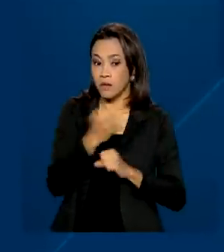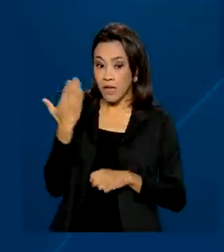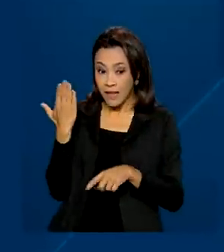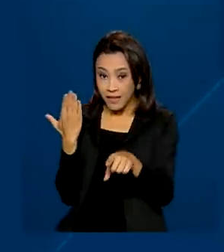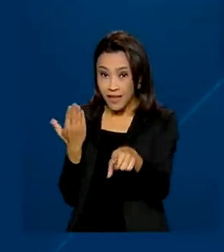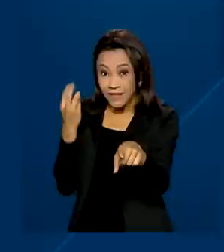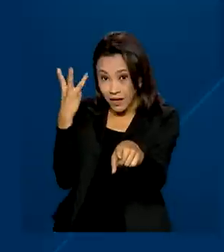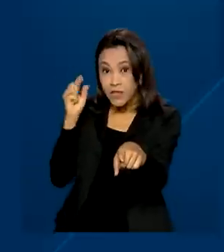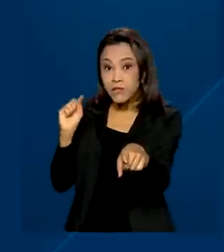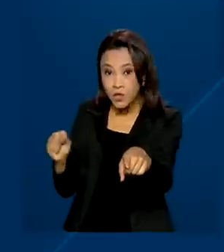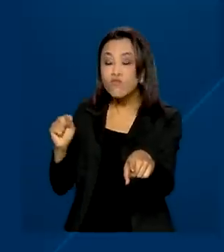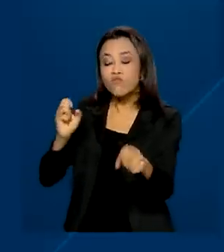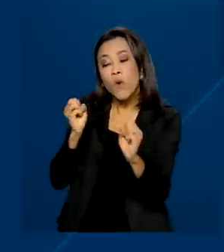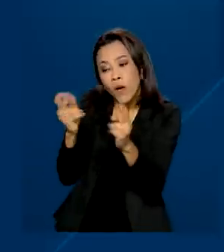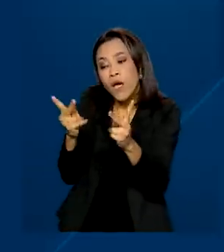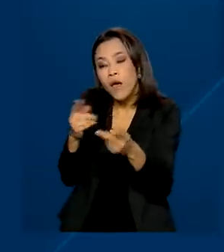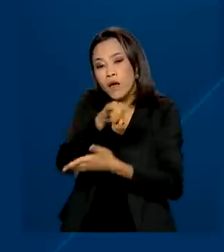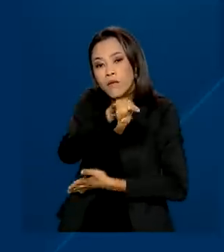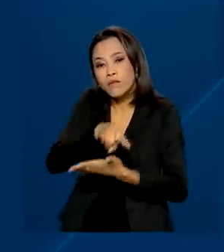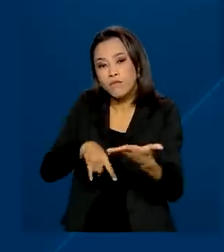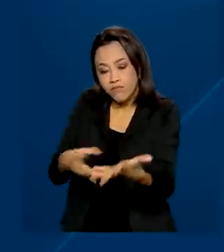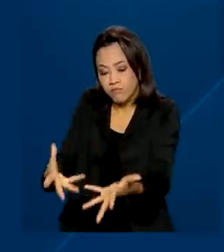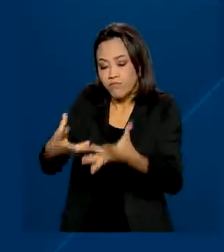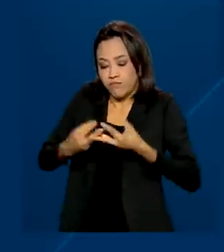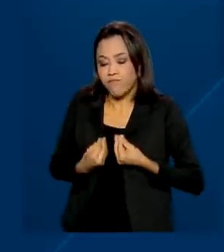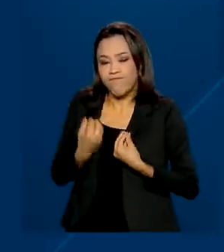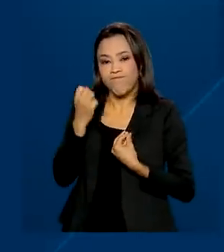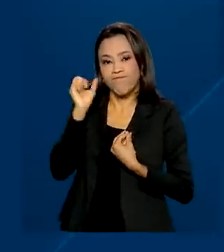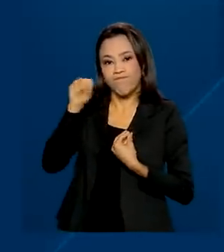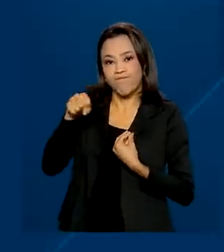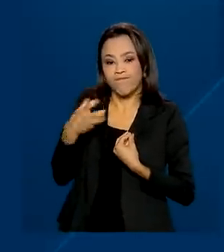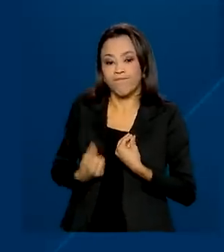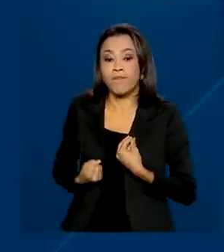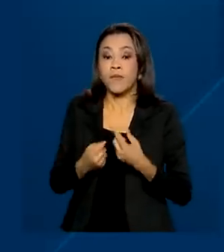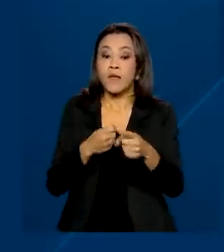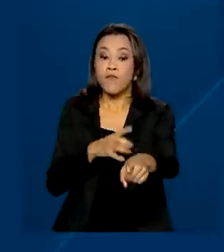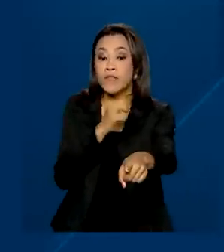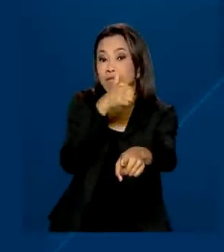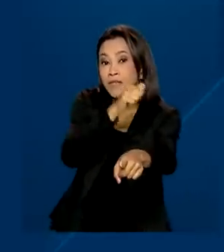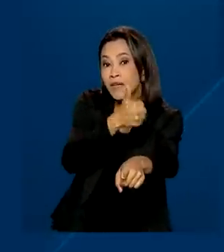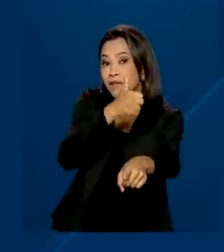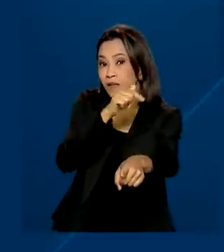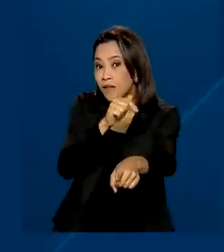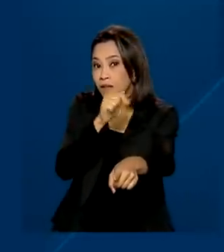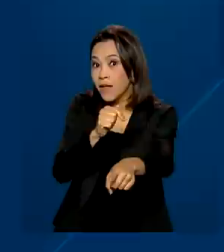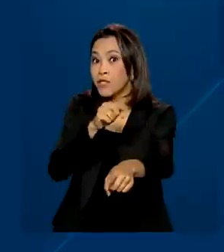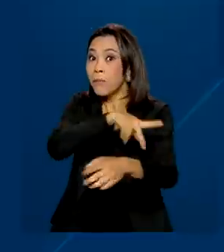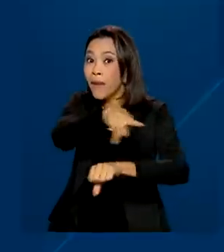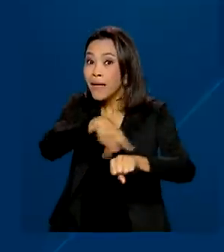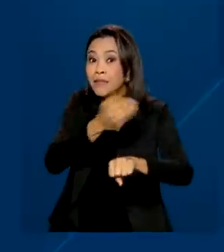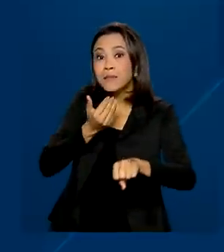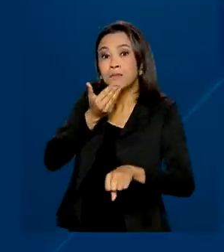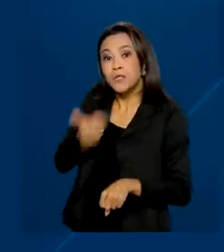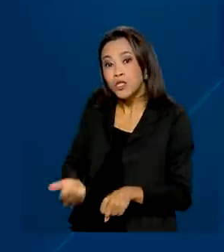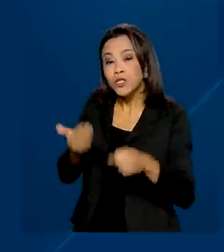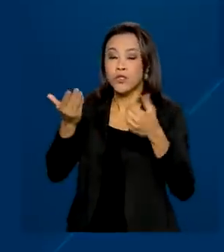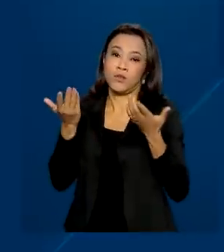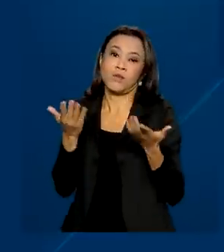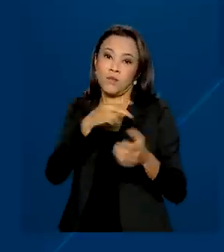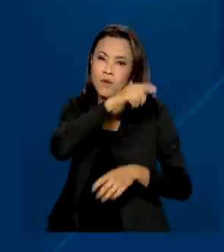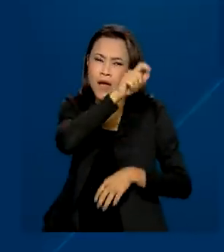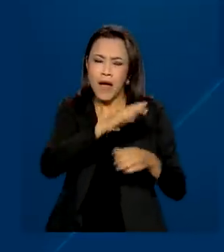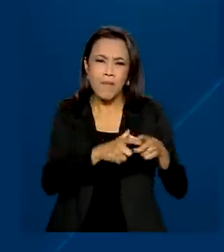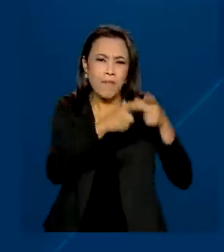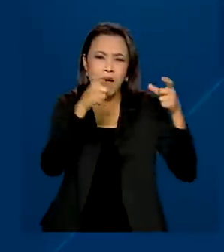foram reconhecidas. O país recebeu pedidos vindos de 177 países, a maioria deles de